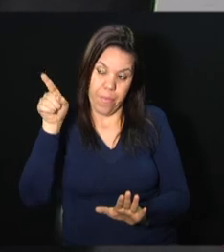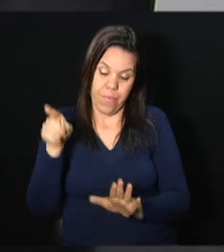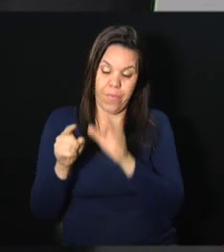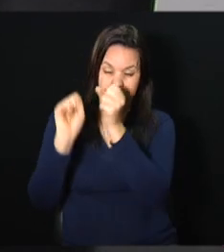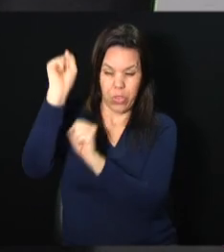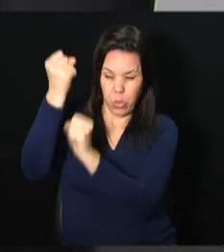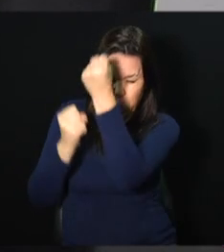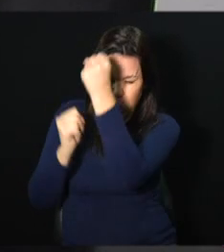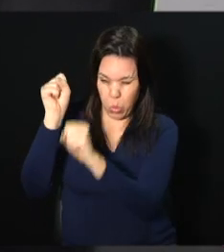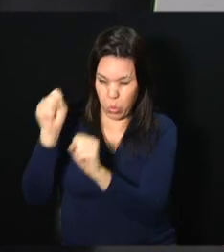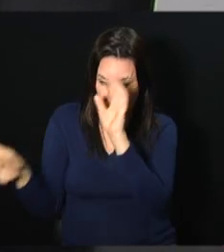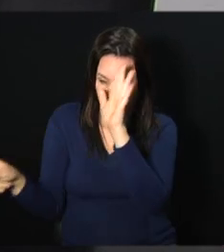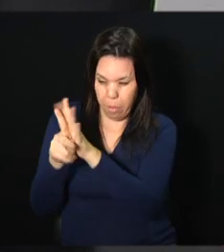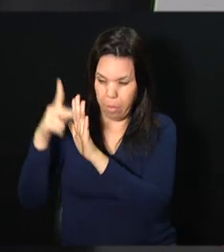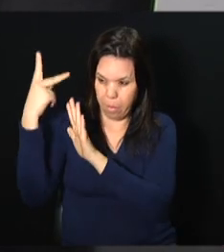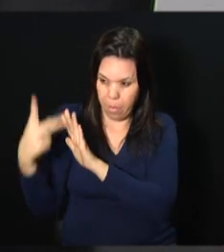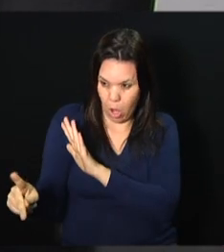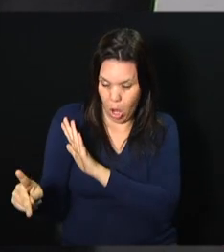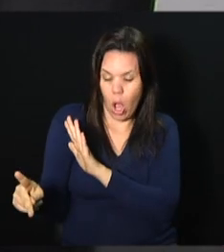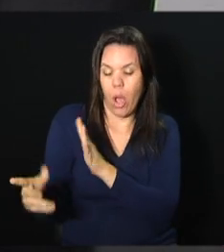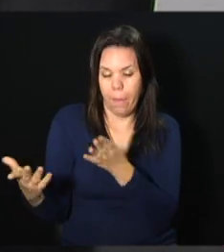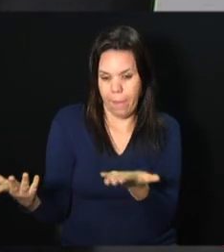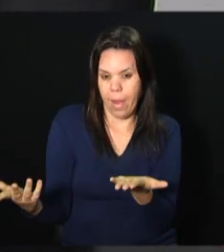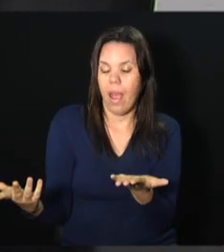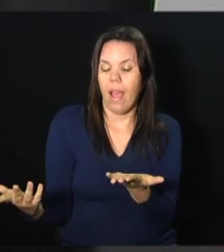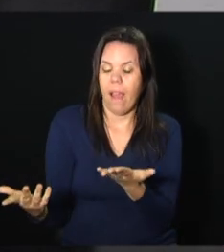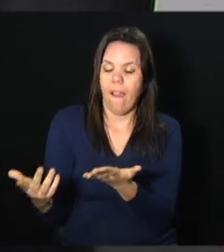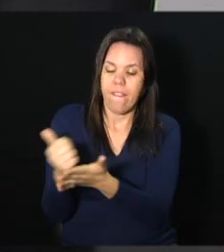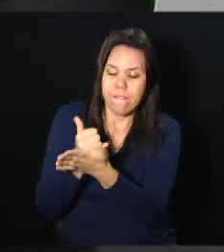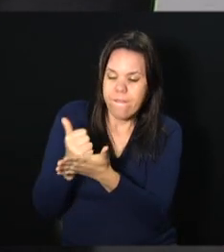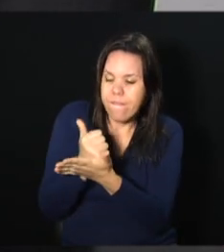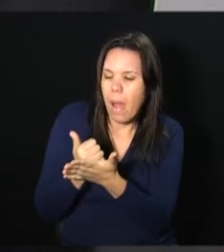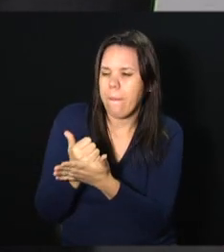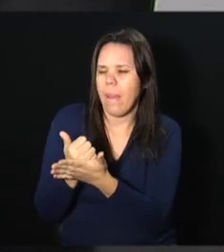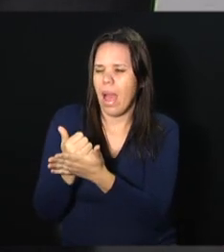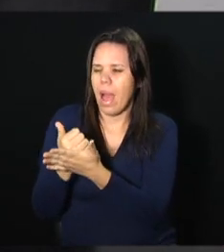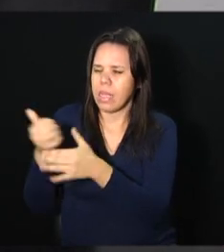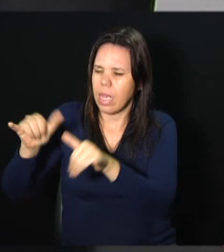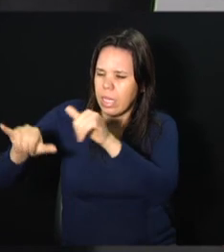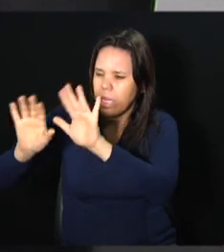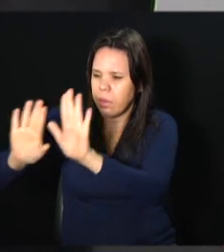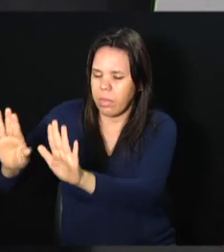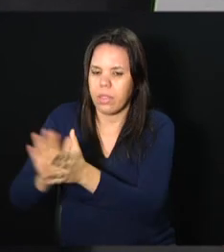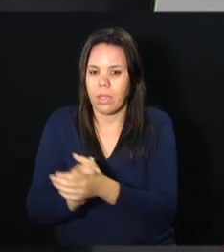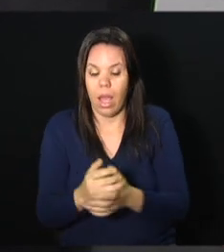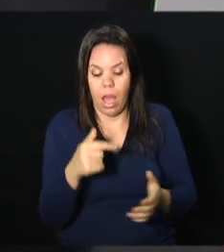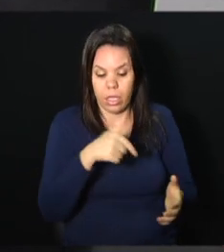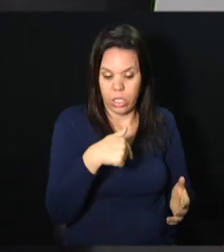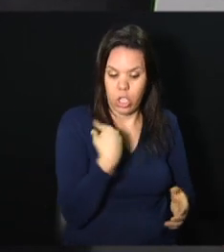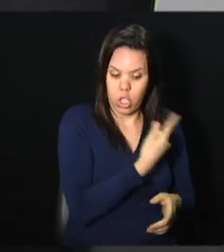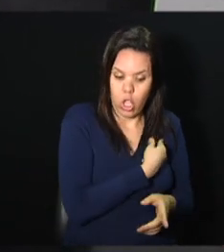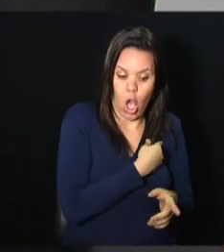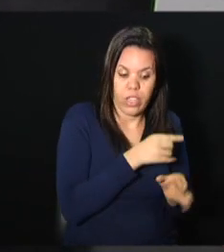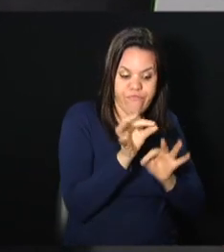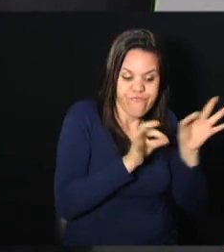algumas limitações para fazer a medicação, porque o que nós fazemos? Medicação